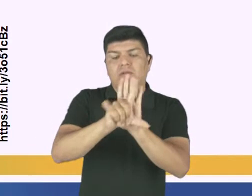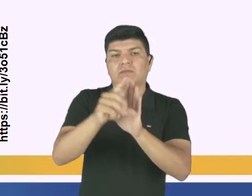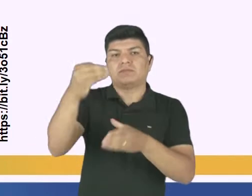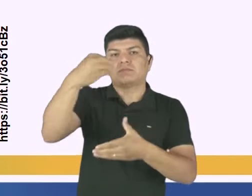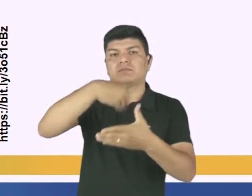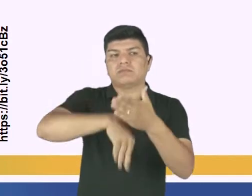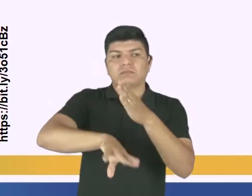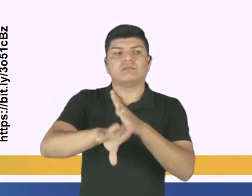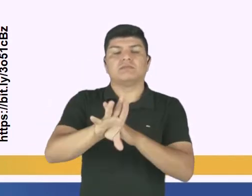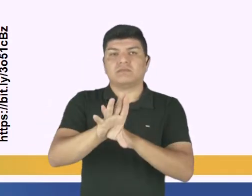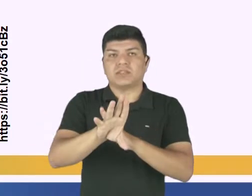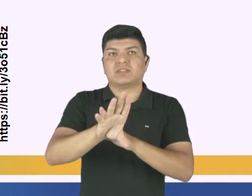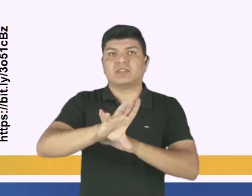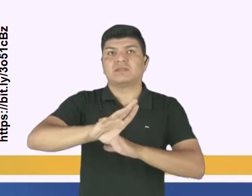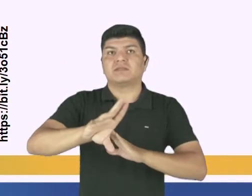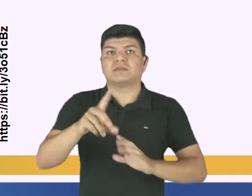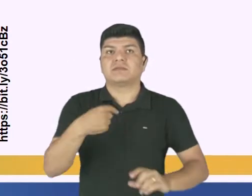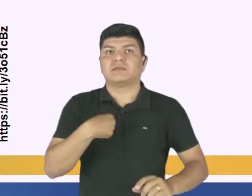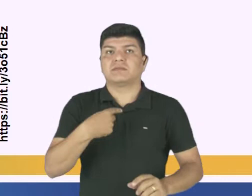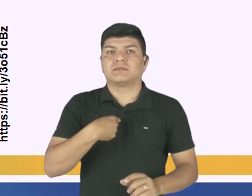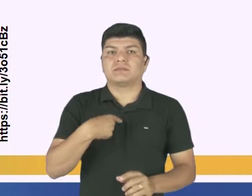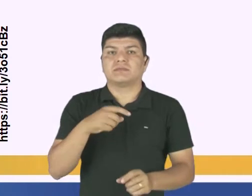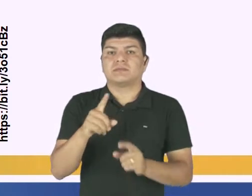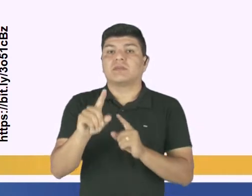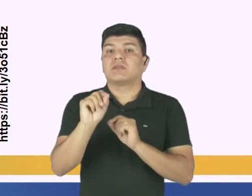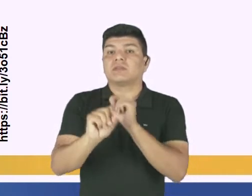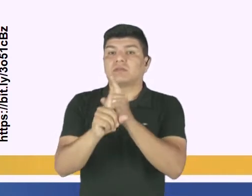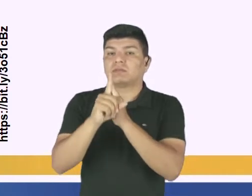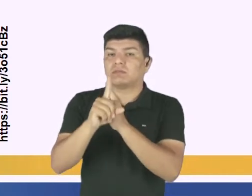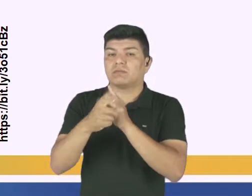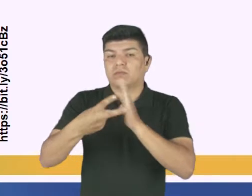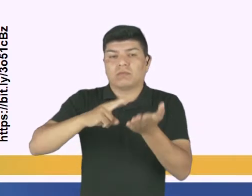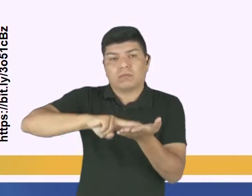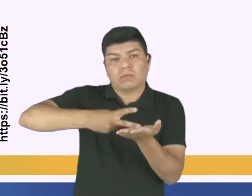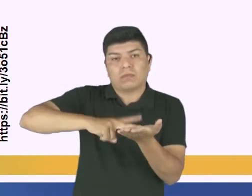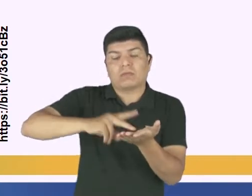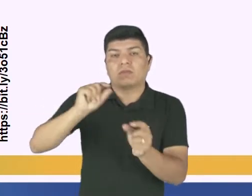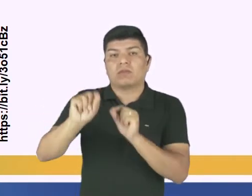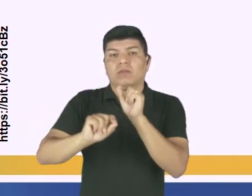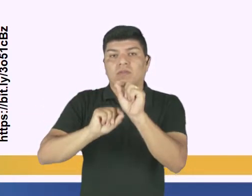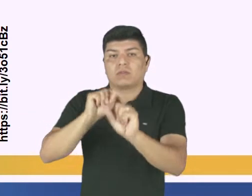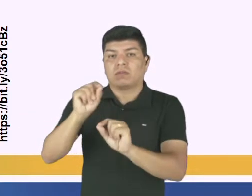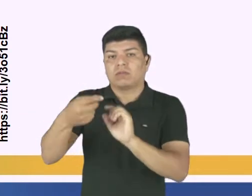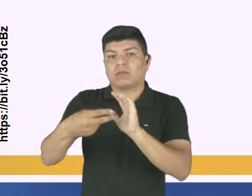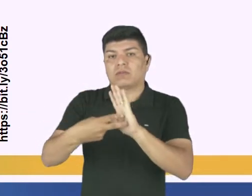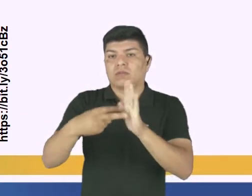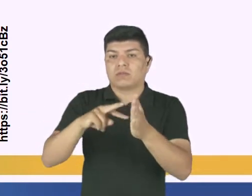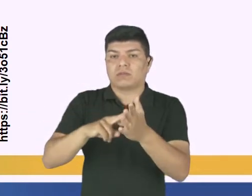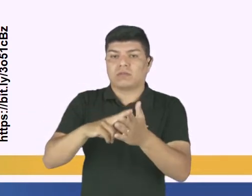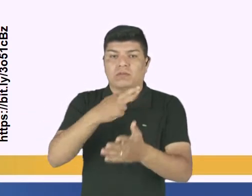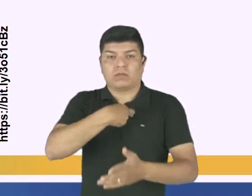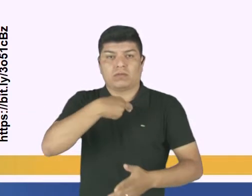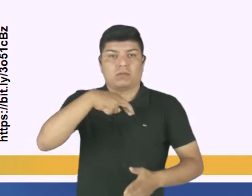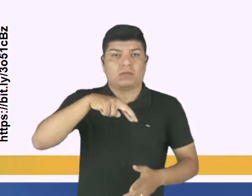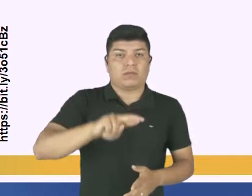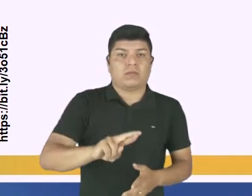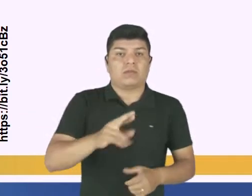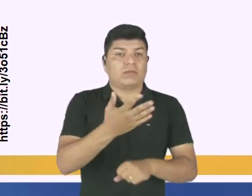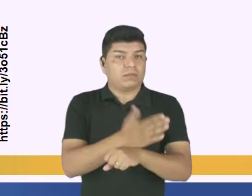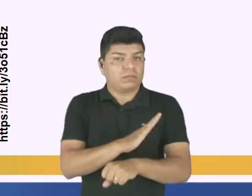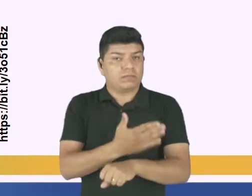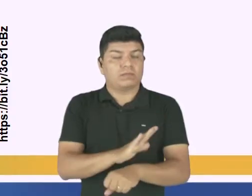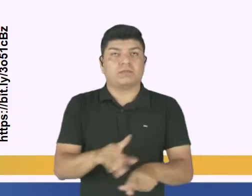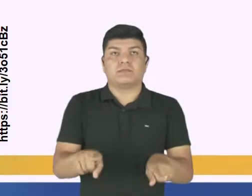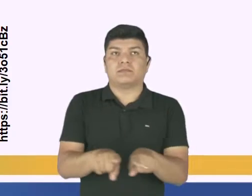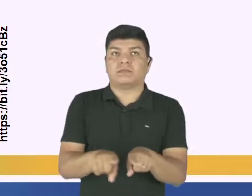de cada religião. Então doutrina, você vai seguir aquela interpretação de determinado segmento da religião e você vai praticar.